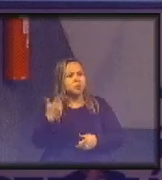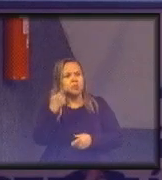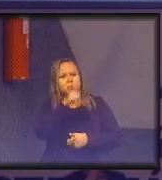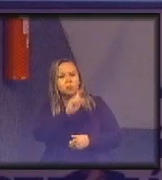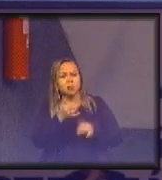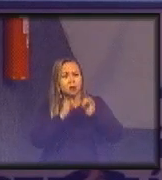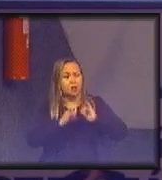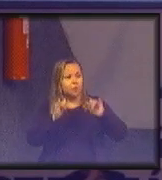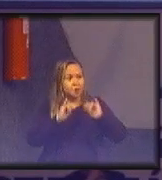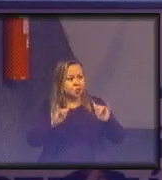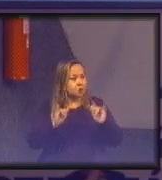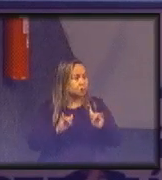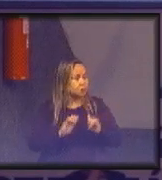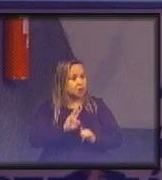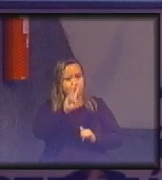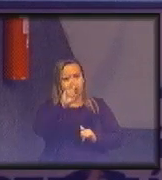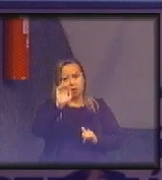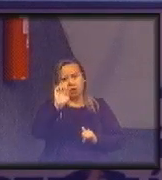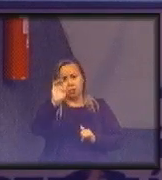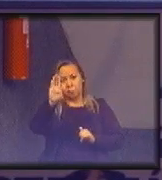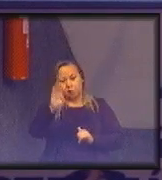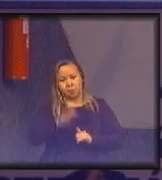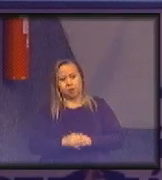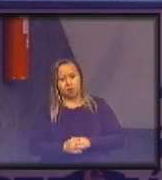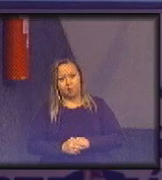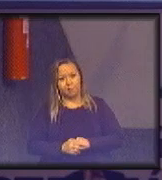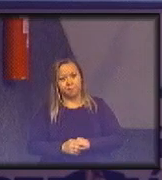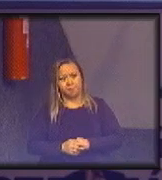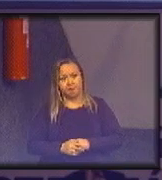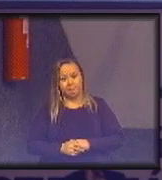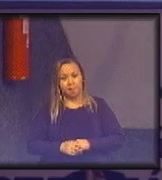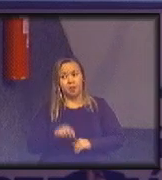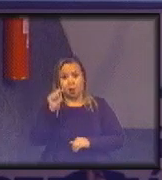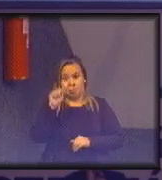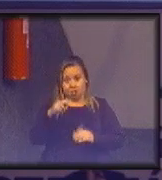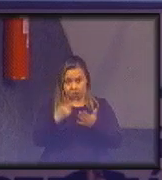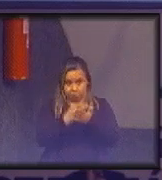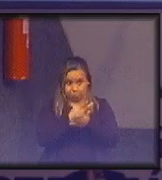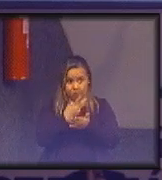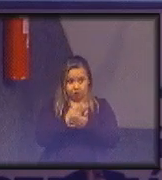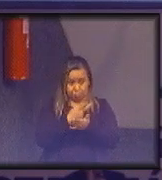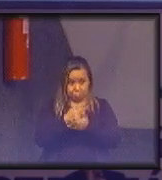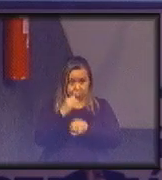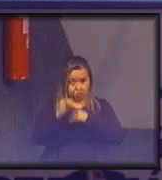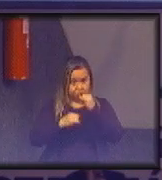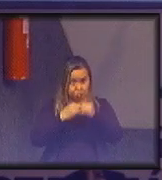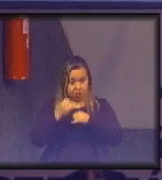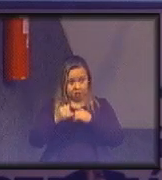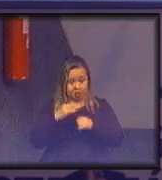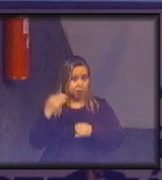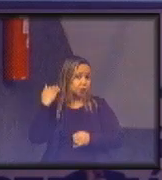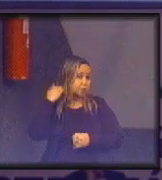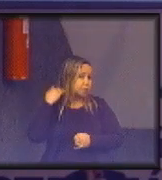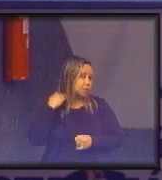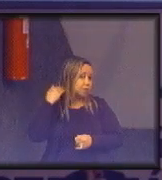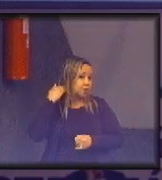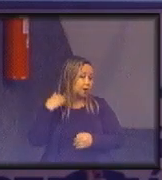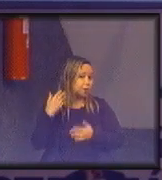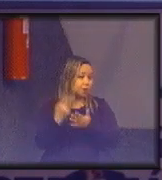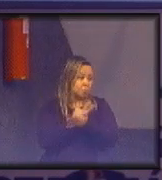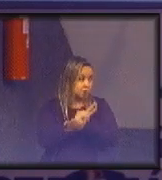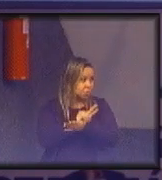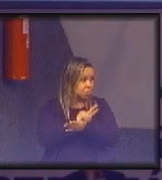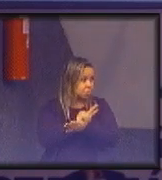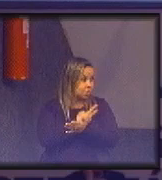informação de que maneira? por meio da web e isso aconteceu com internet banking isso aconteceu